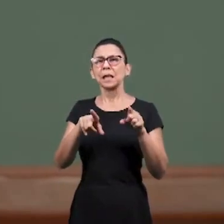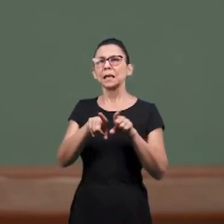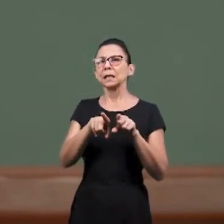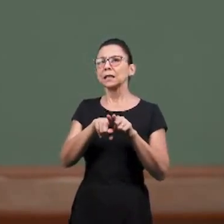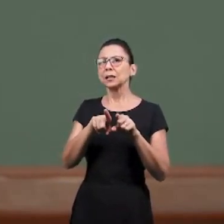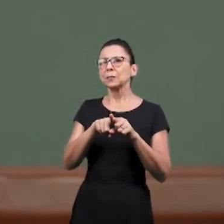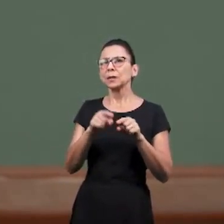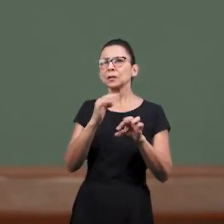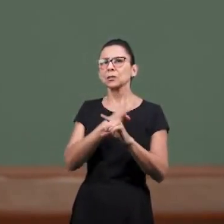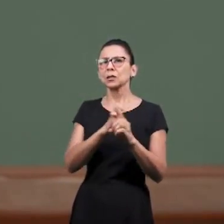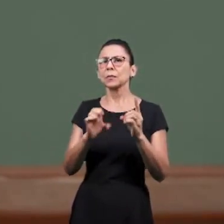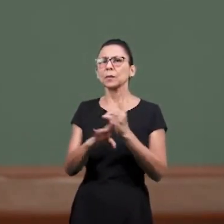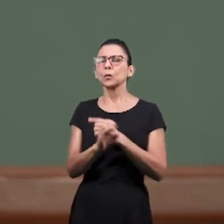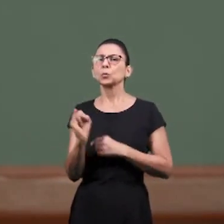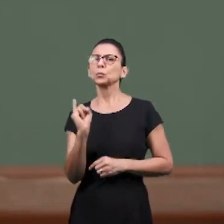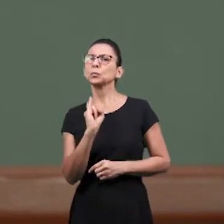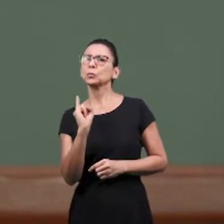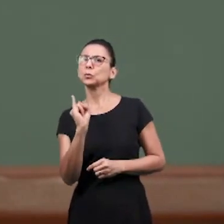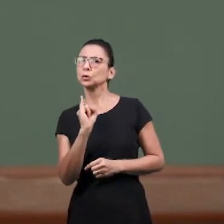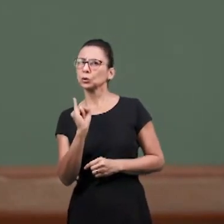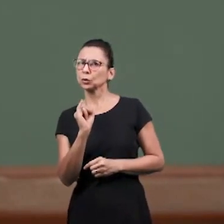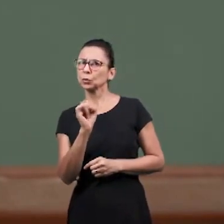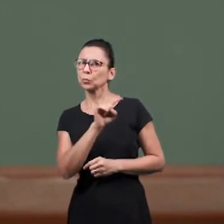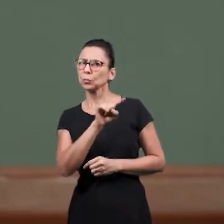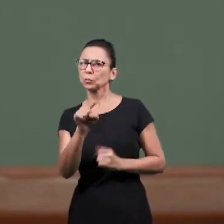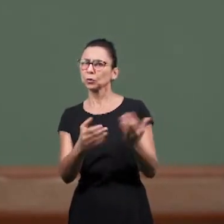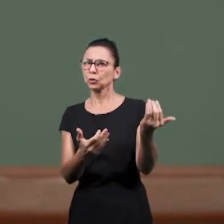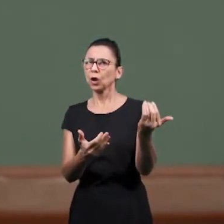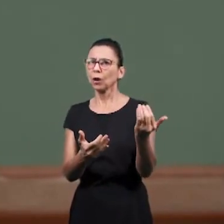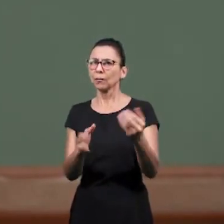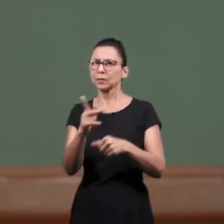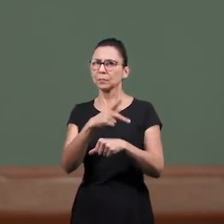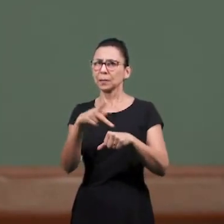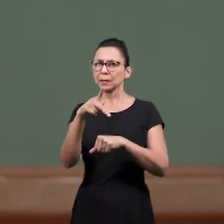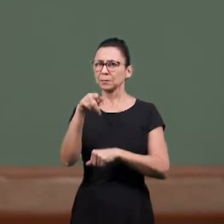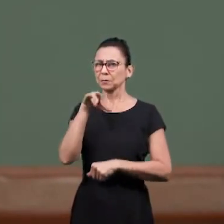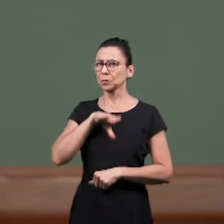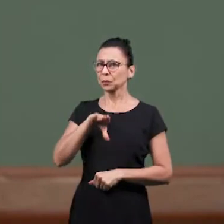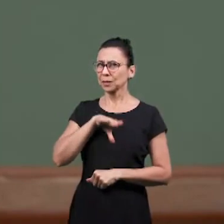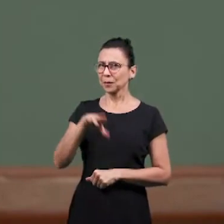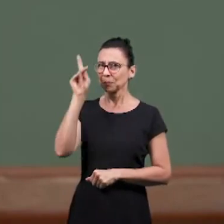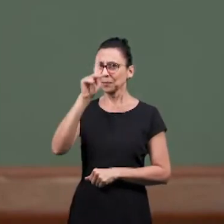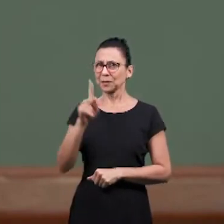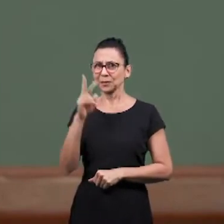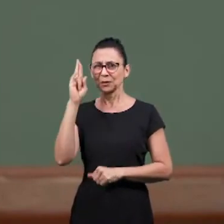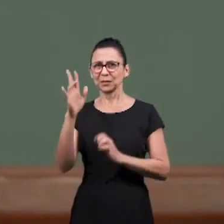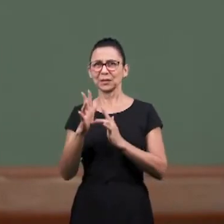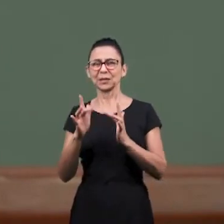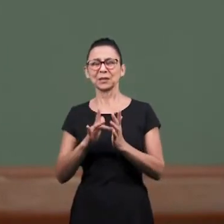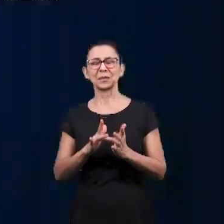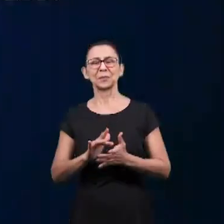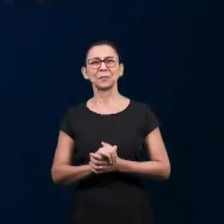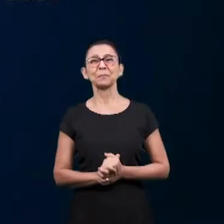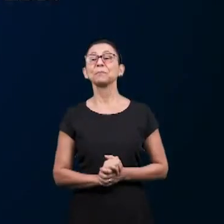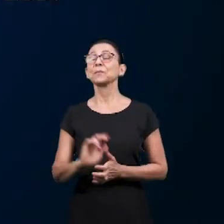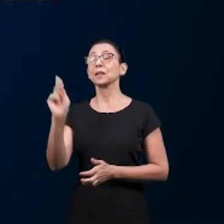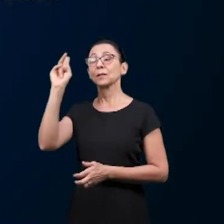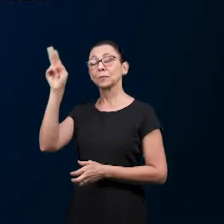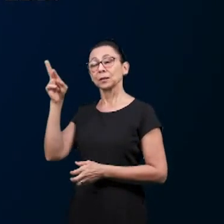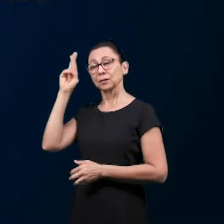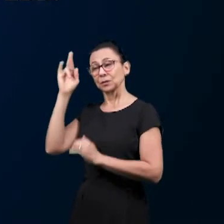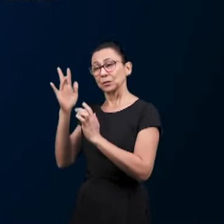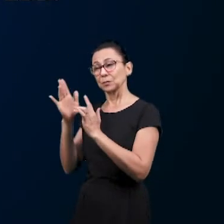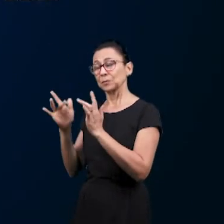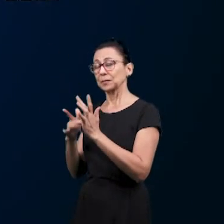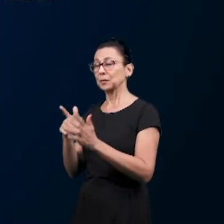Escola Bíblica tem sido útil para os nossos jovens aí em Portugal. A par do Senhor Jesus. A par do